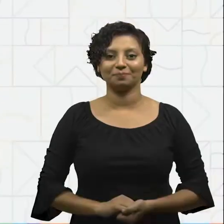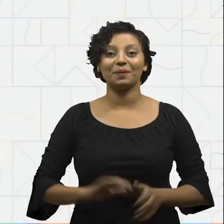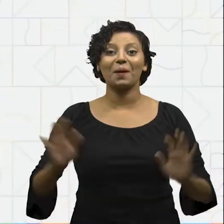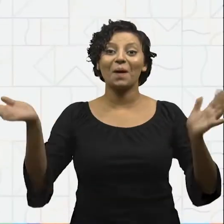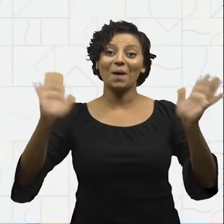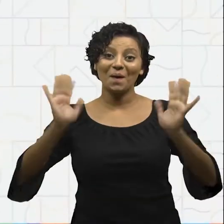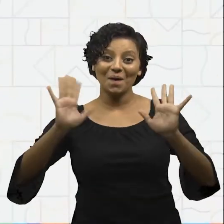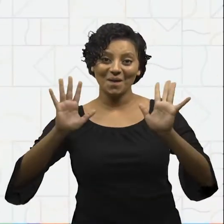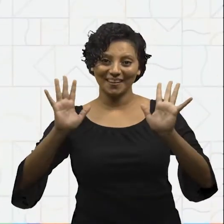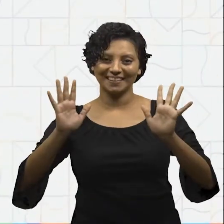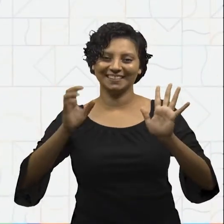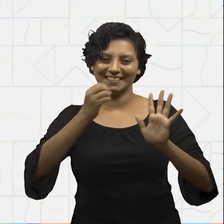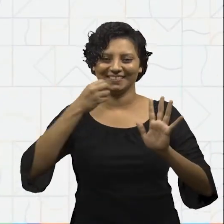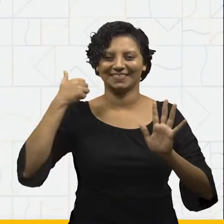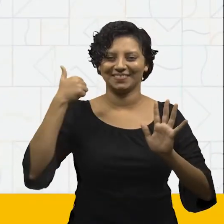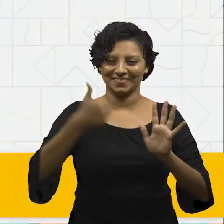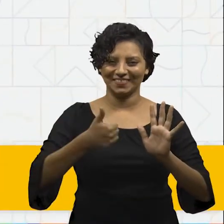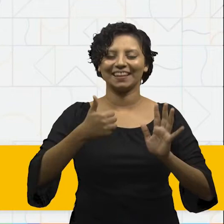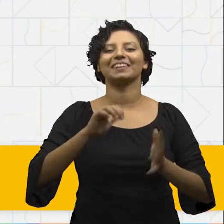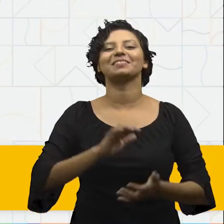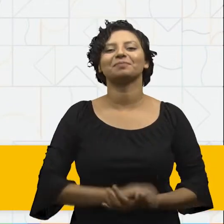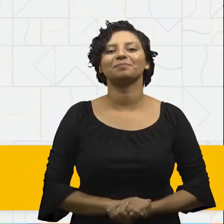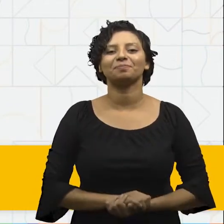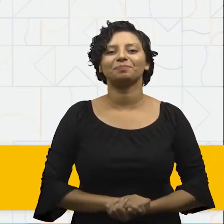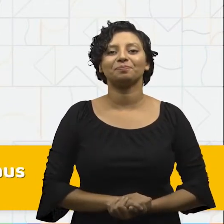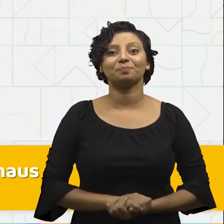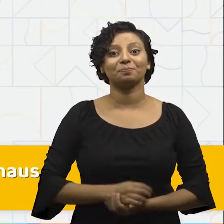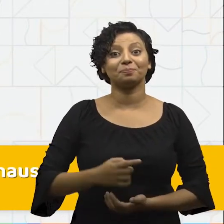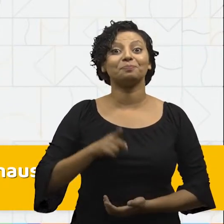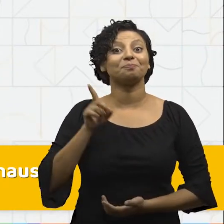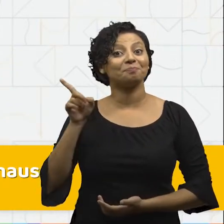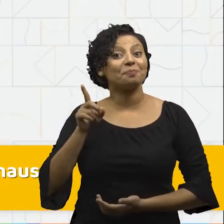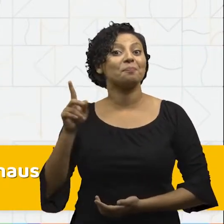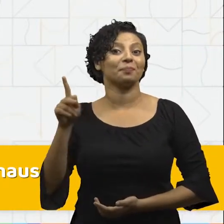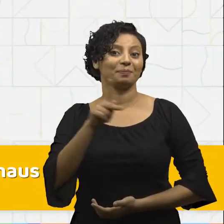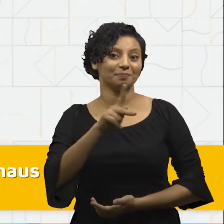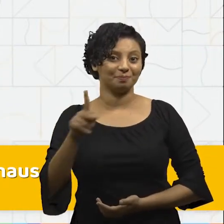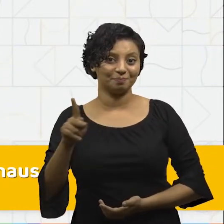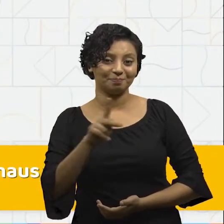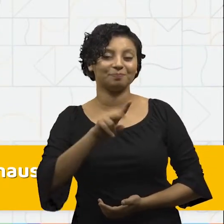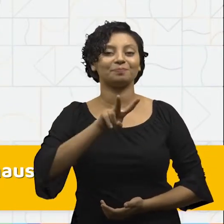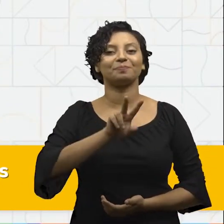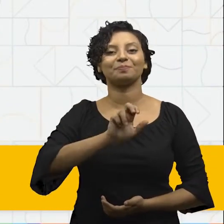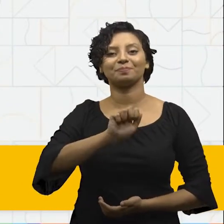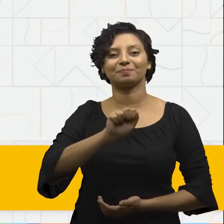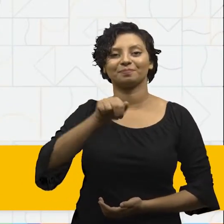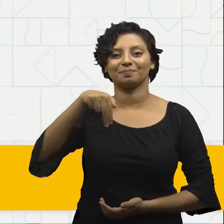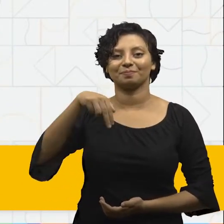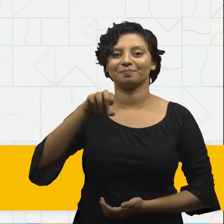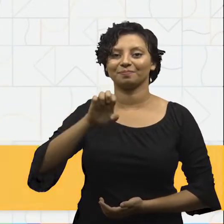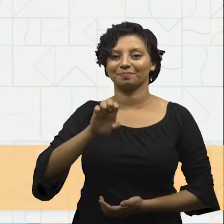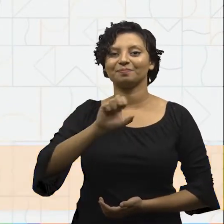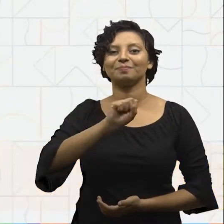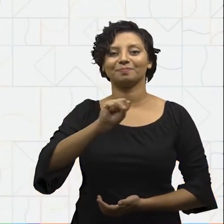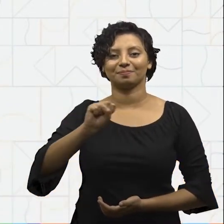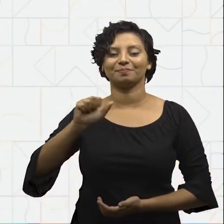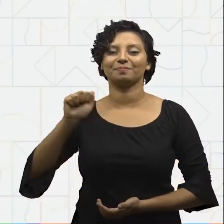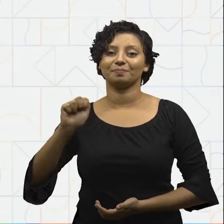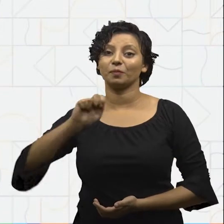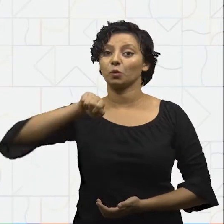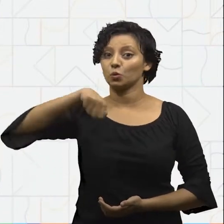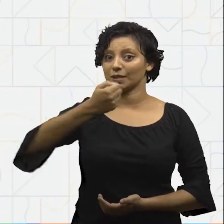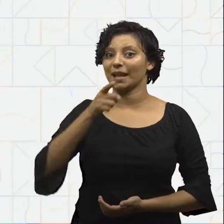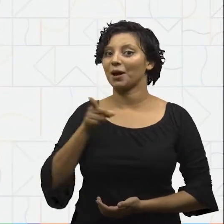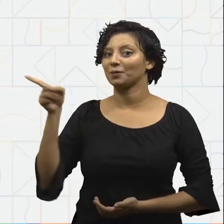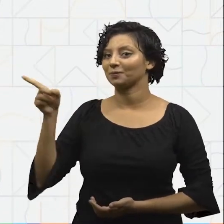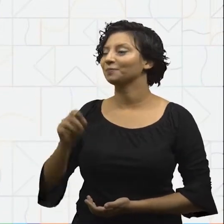Oi, tudo bem com você? Olha eu aqui novamente, professora Vanessa. O meu sinal na